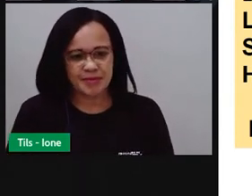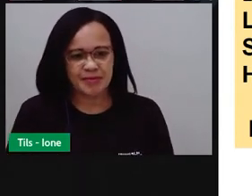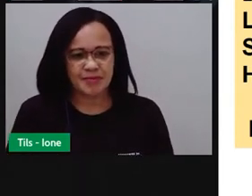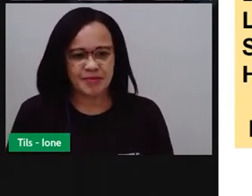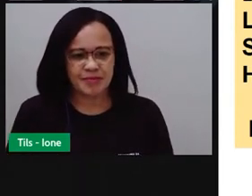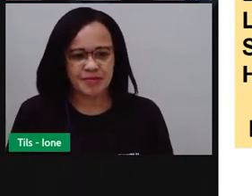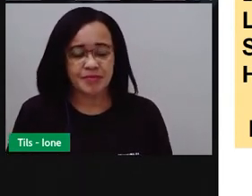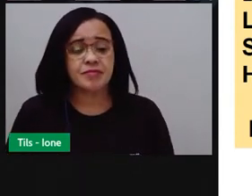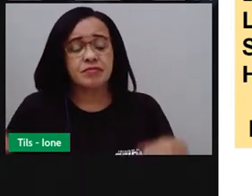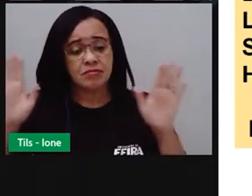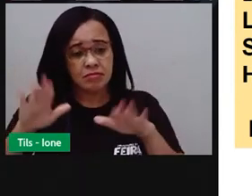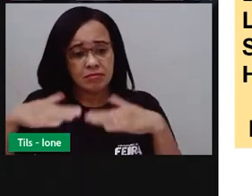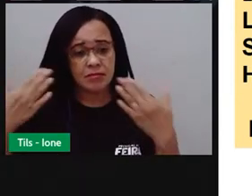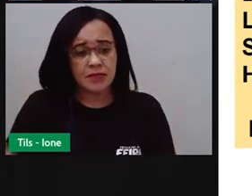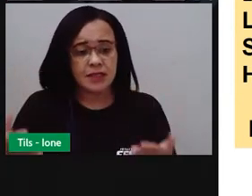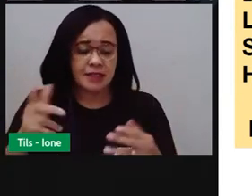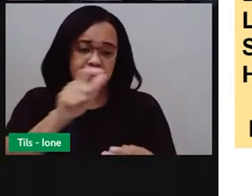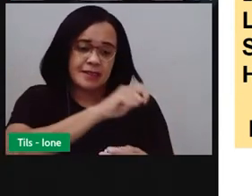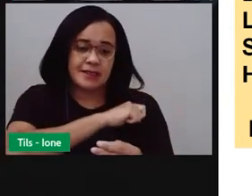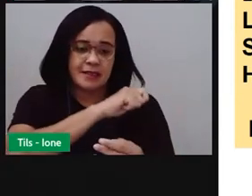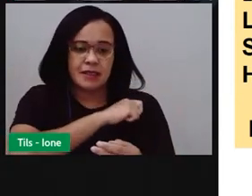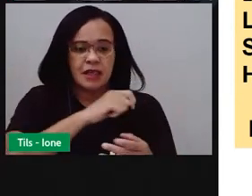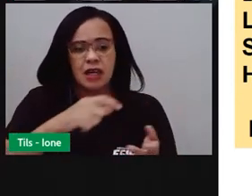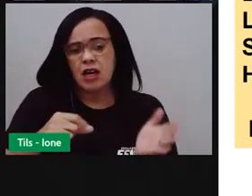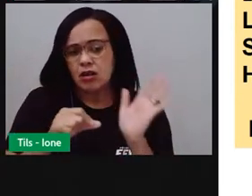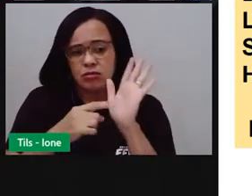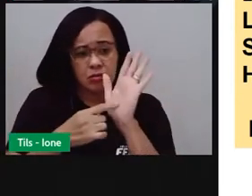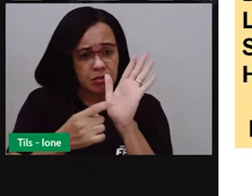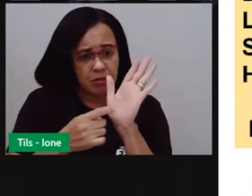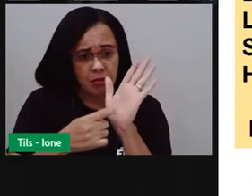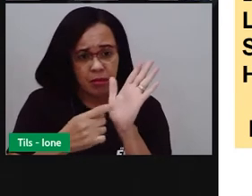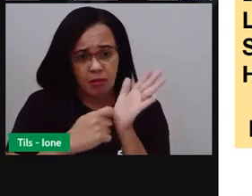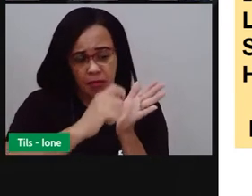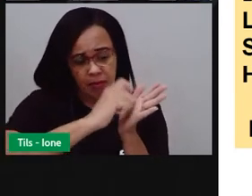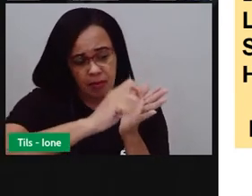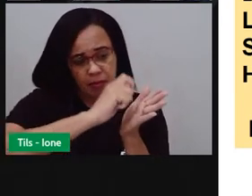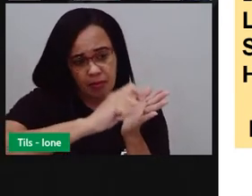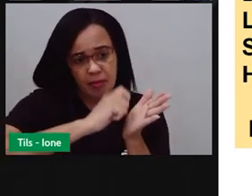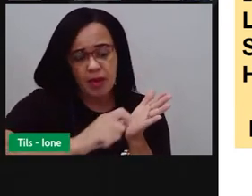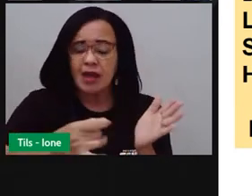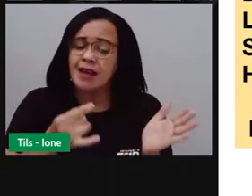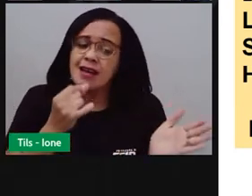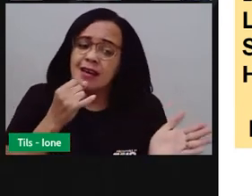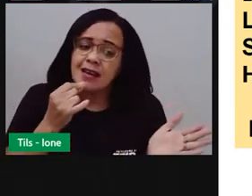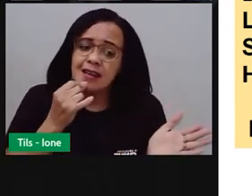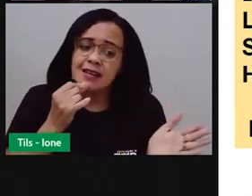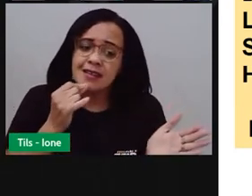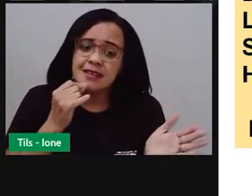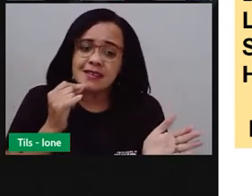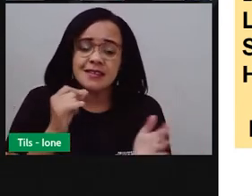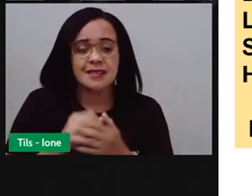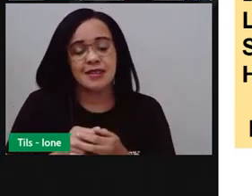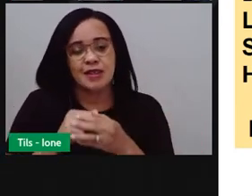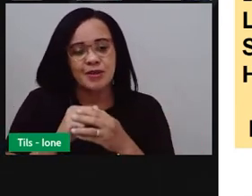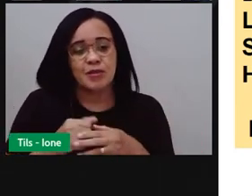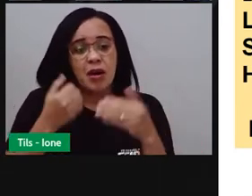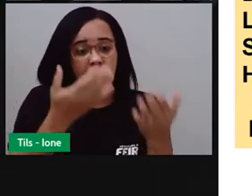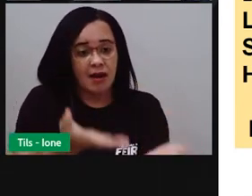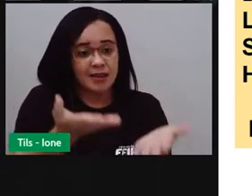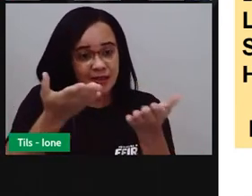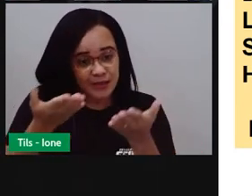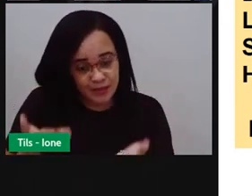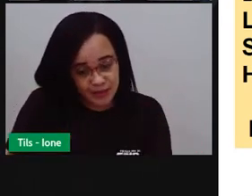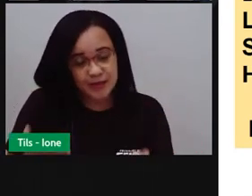Então, crianças, esse é um exemplo de um convite. É um convite, né, que uma escola está aí